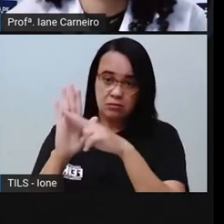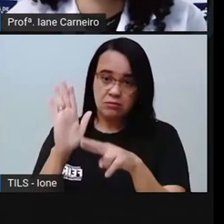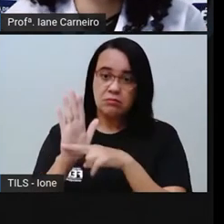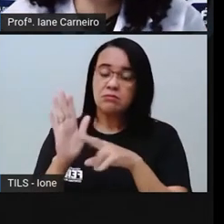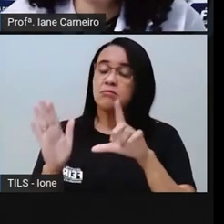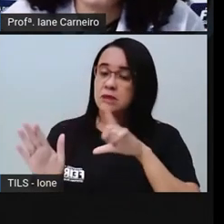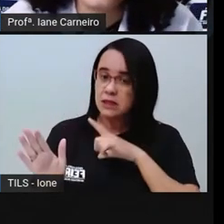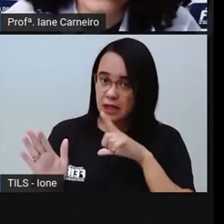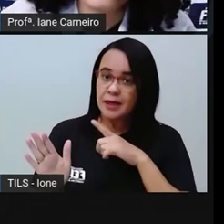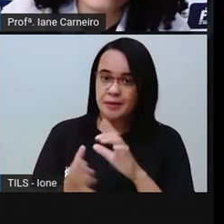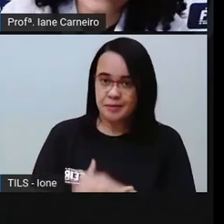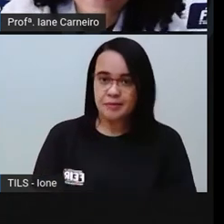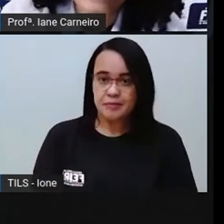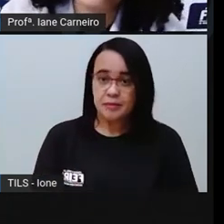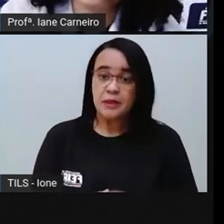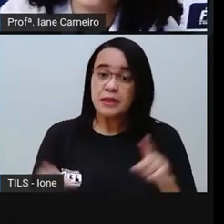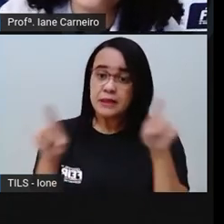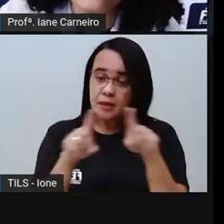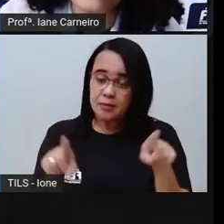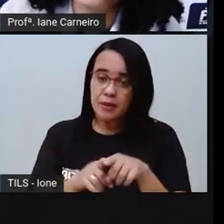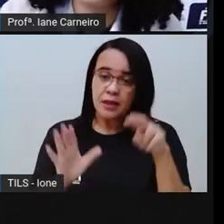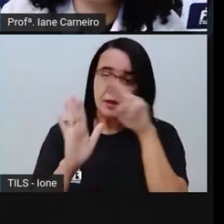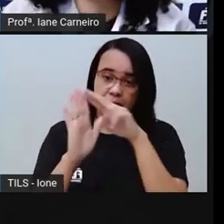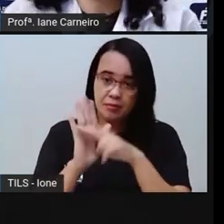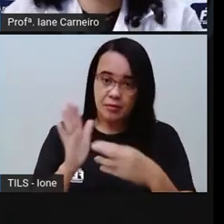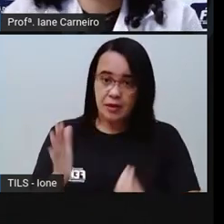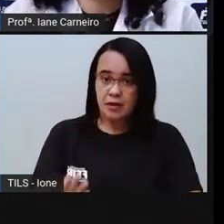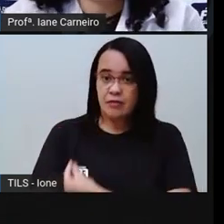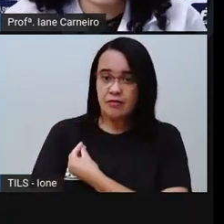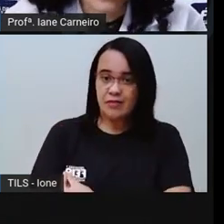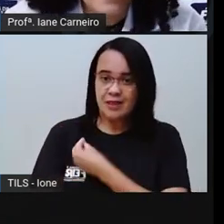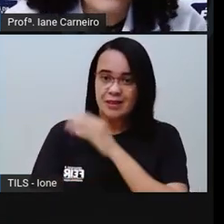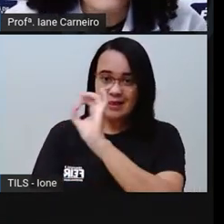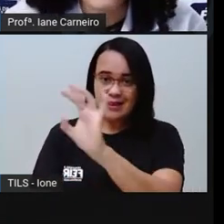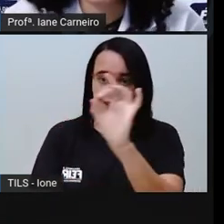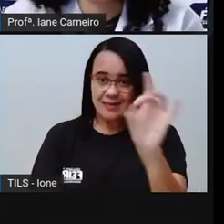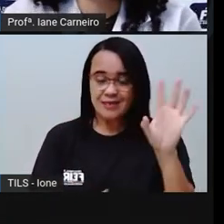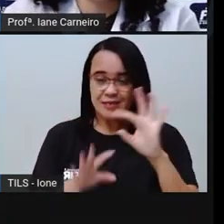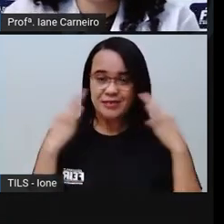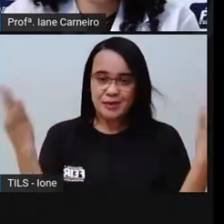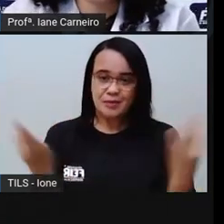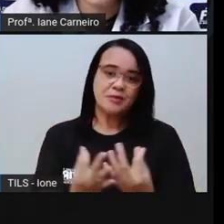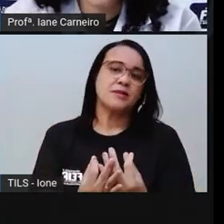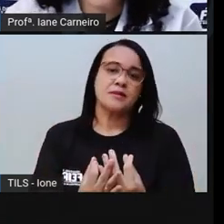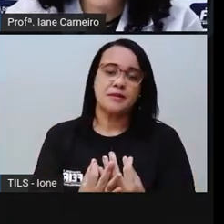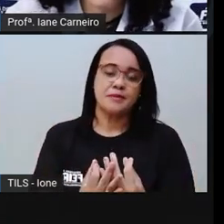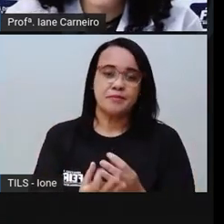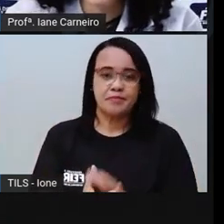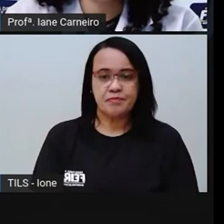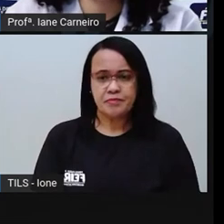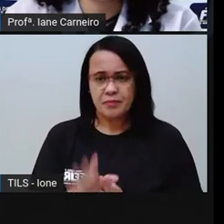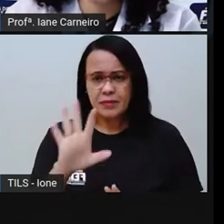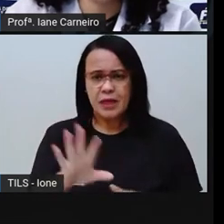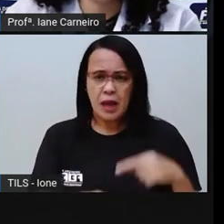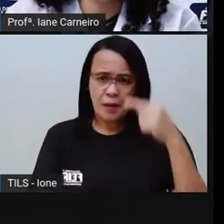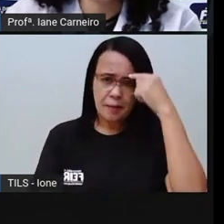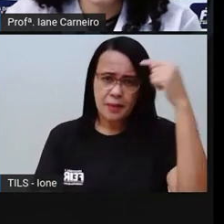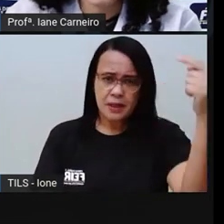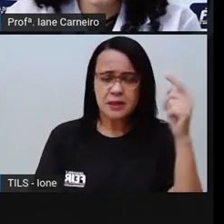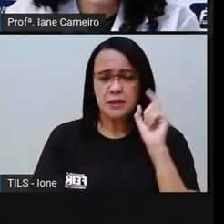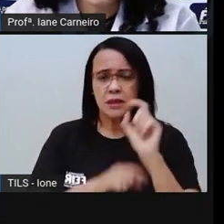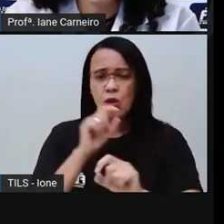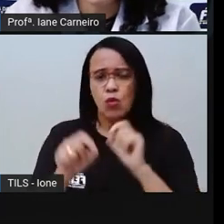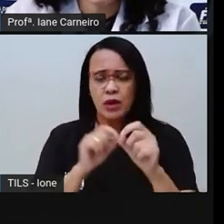E aí, ó, vamos pensar nas regras de convivência necessárias em um lar? Então, a Pró colocou aqui um relógio, né? E colocou algumas